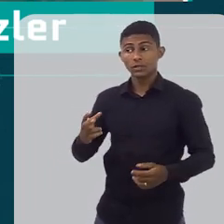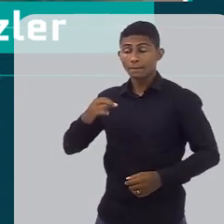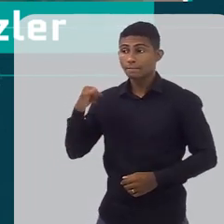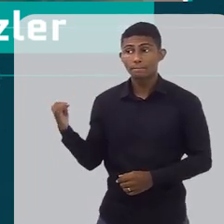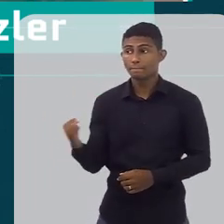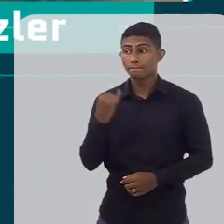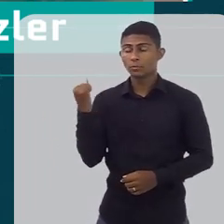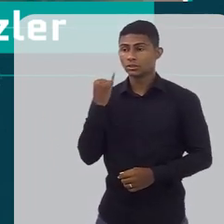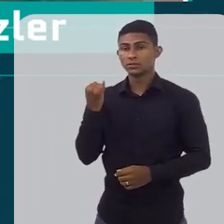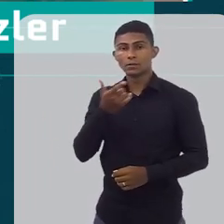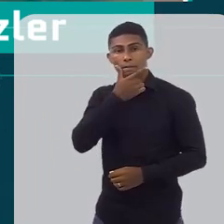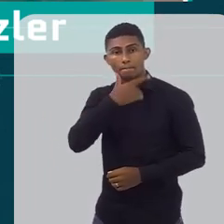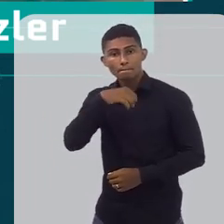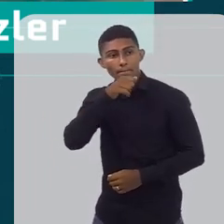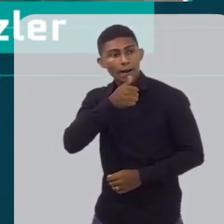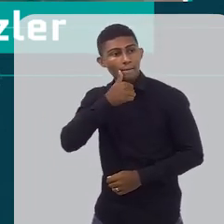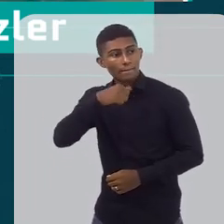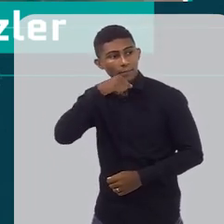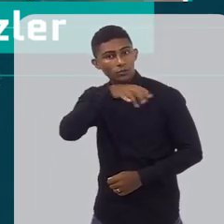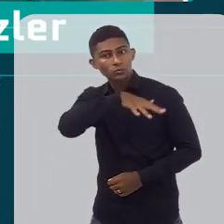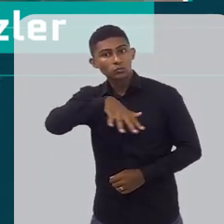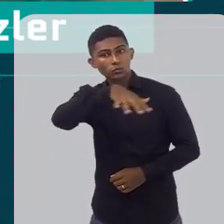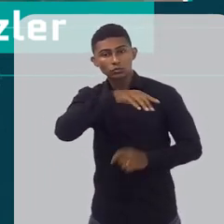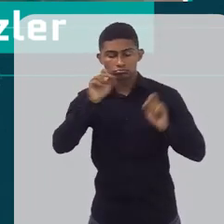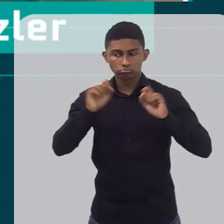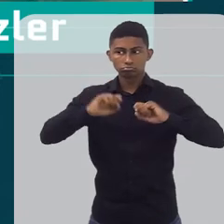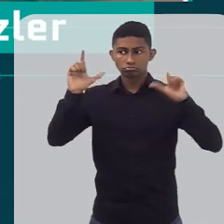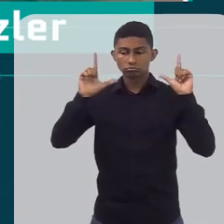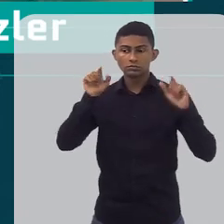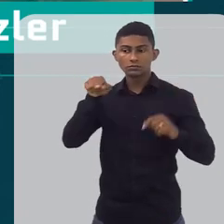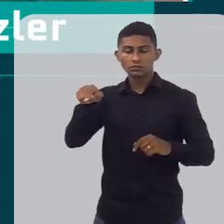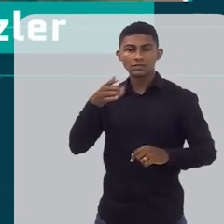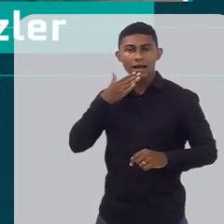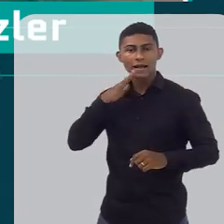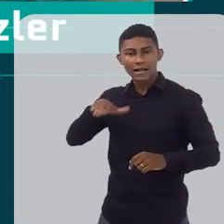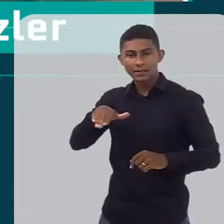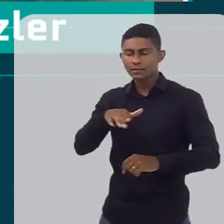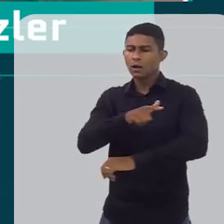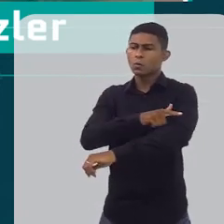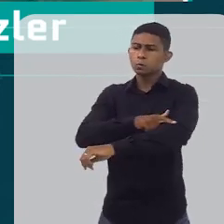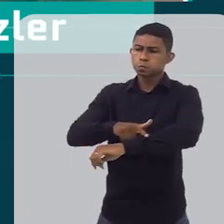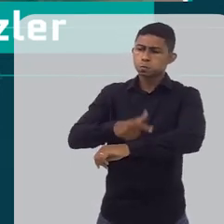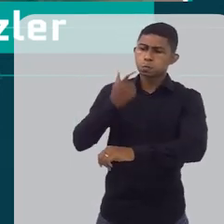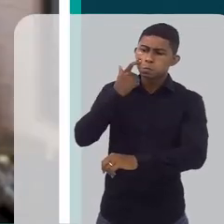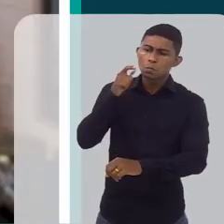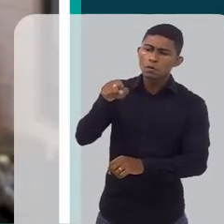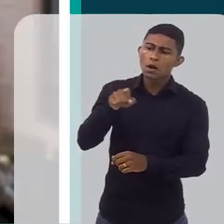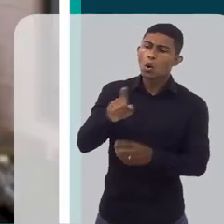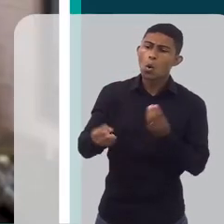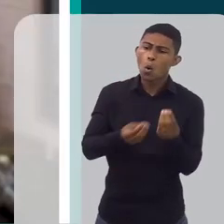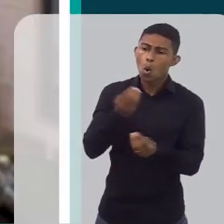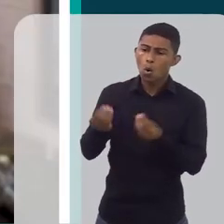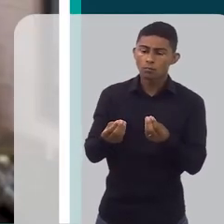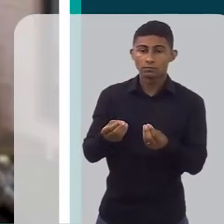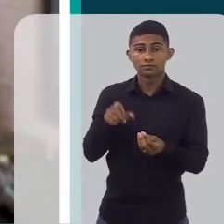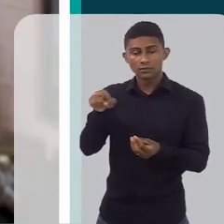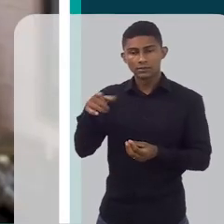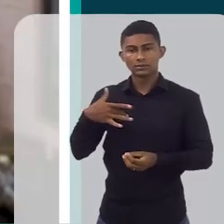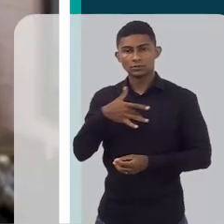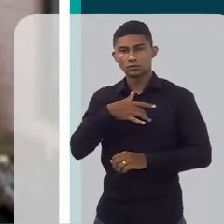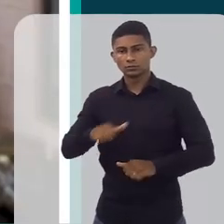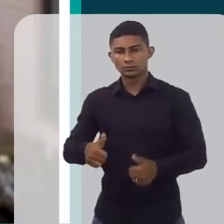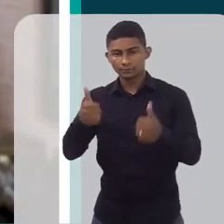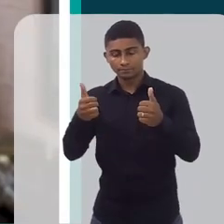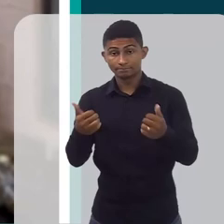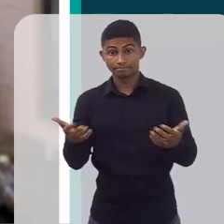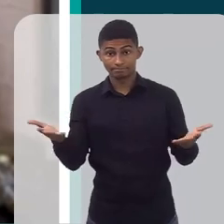estar atento, né? Ao comportamento da criança, para que ela tenha um desempenho e uma saúde, né? É melhor.